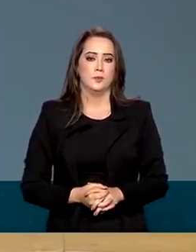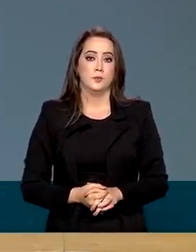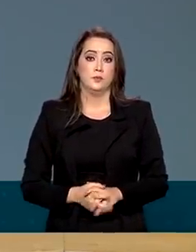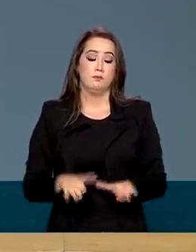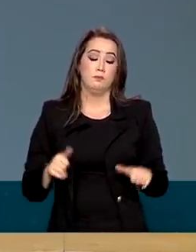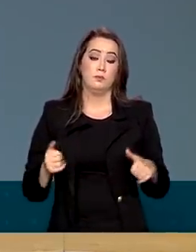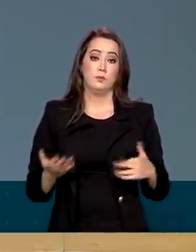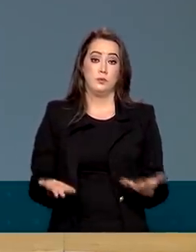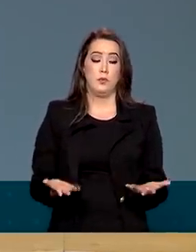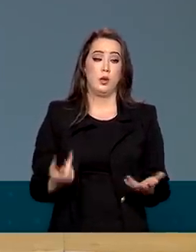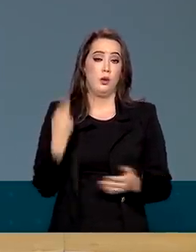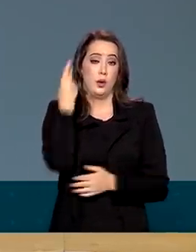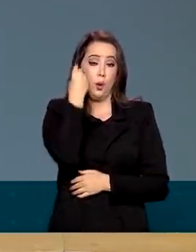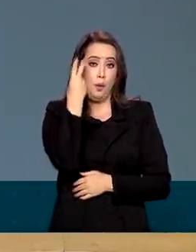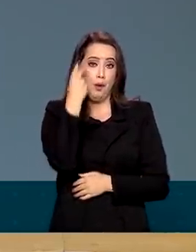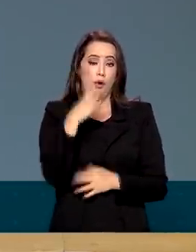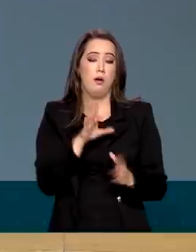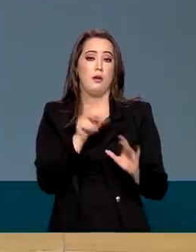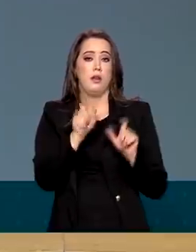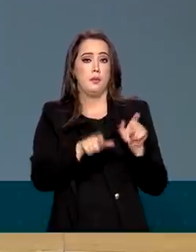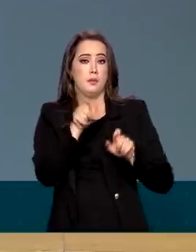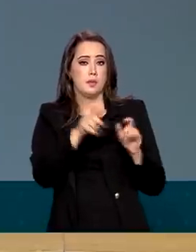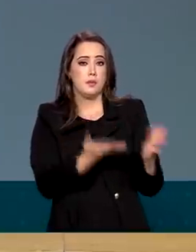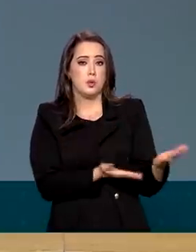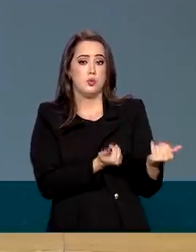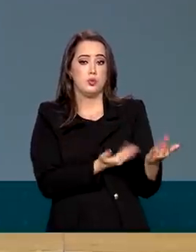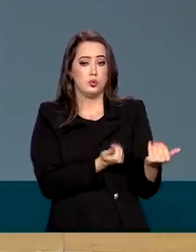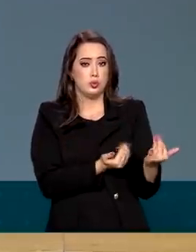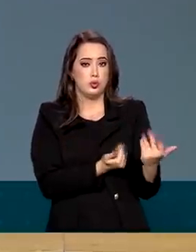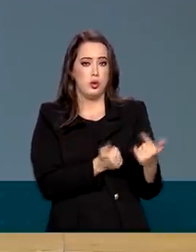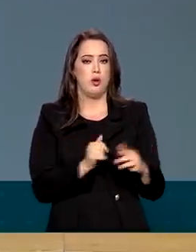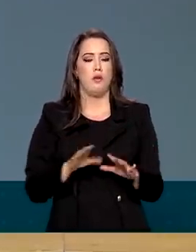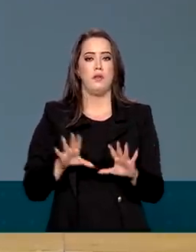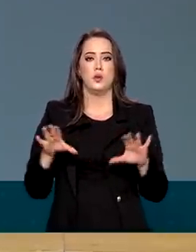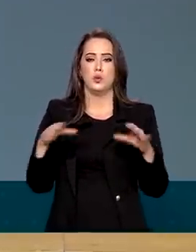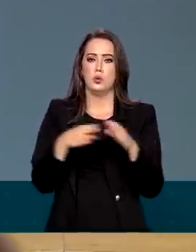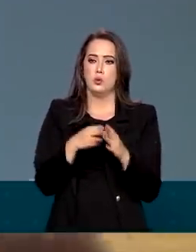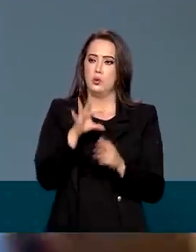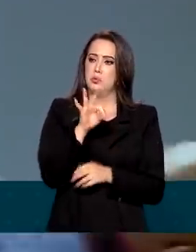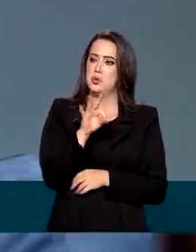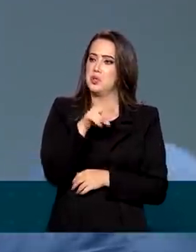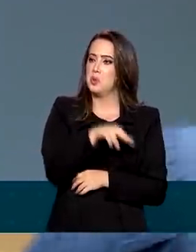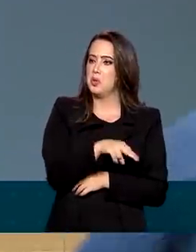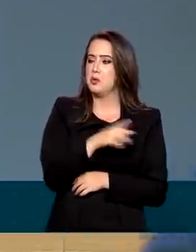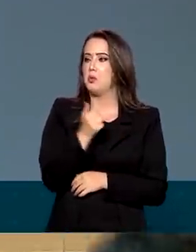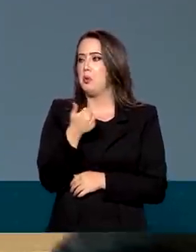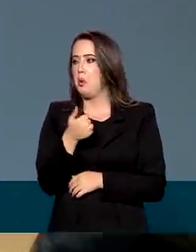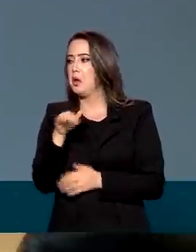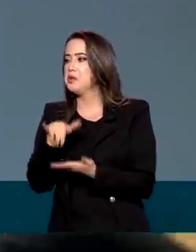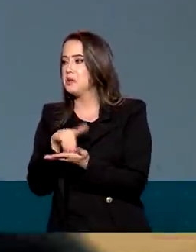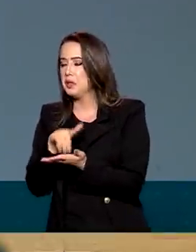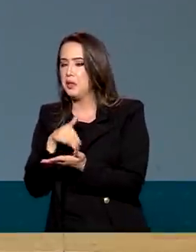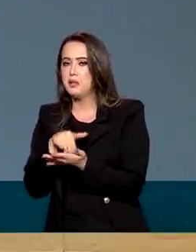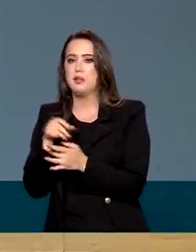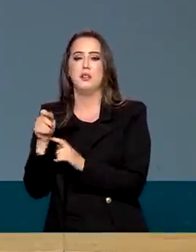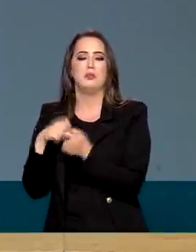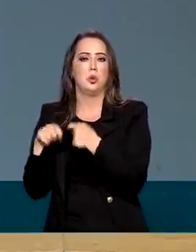Então, é natural que os mais jovens do Tesouro, da Secretaria da Fazenda,